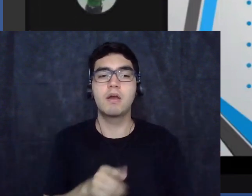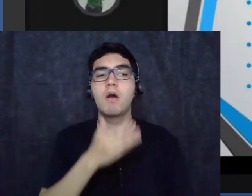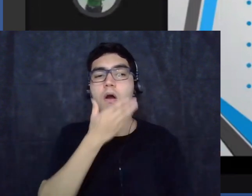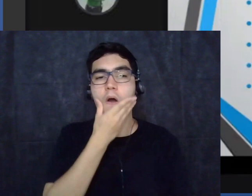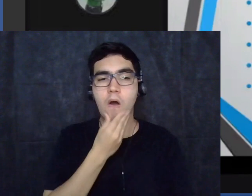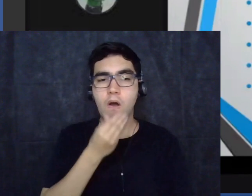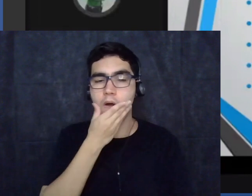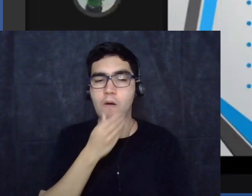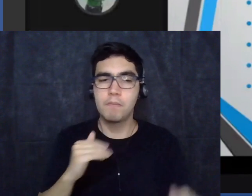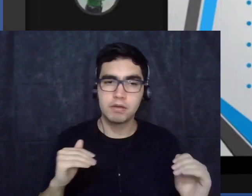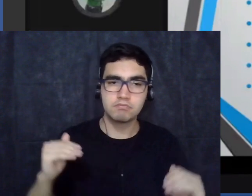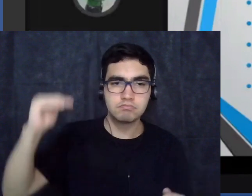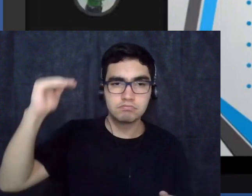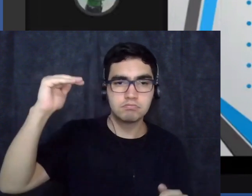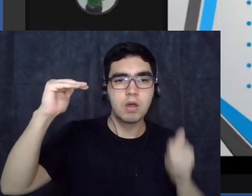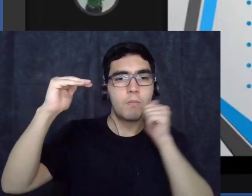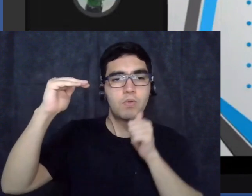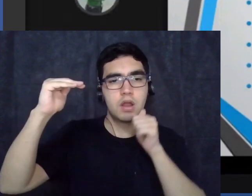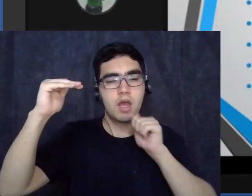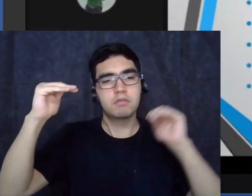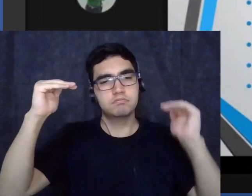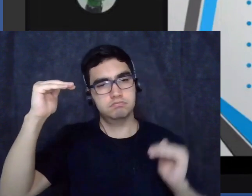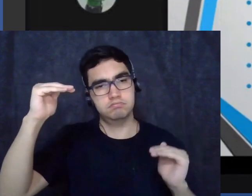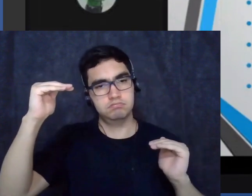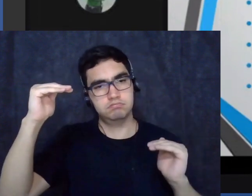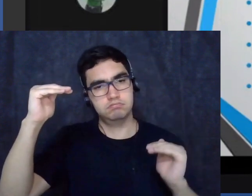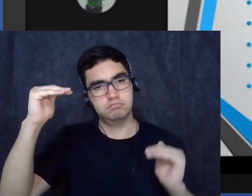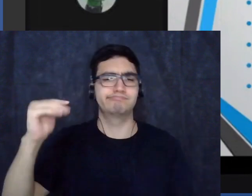Também se começou a imaginar